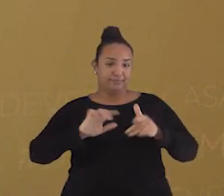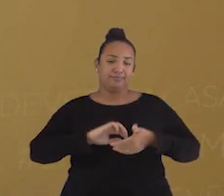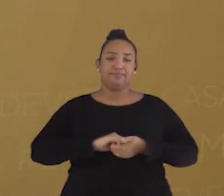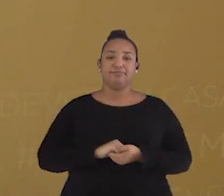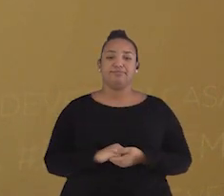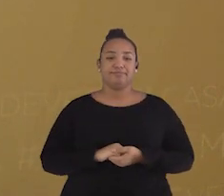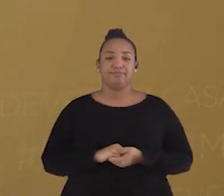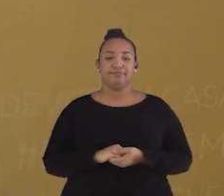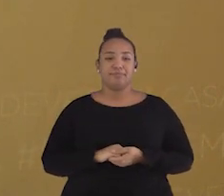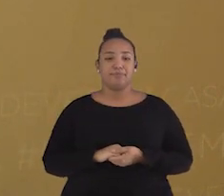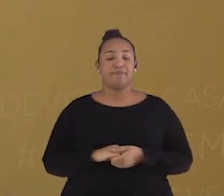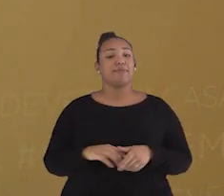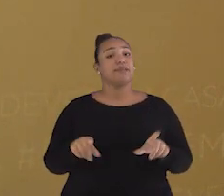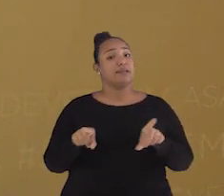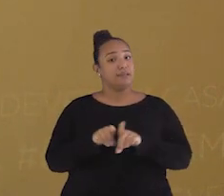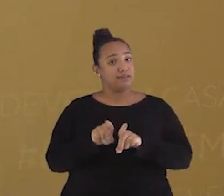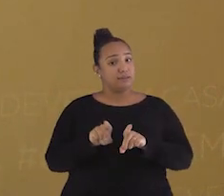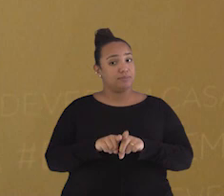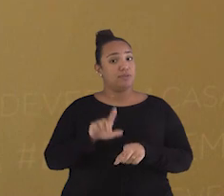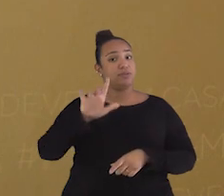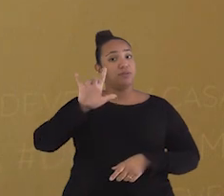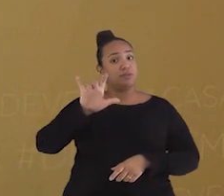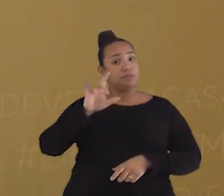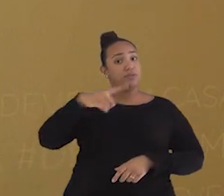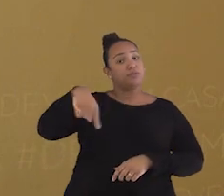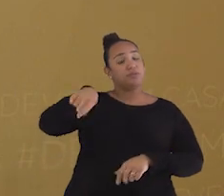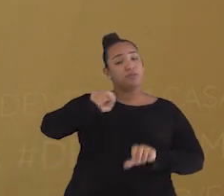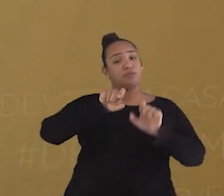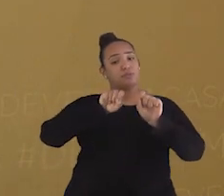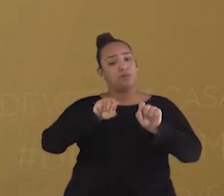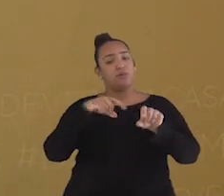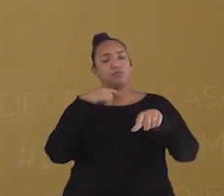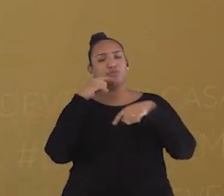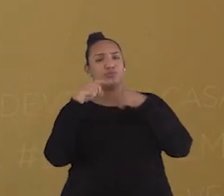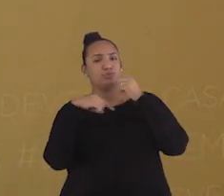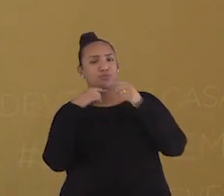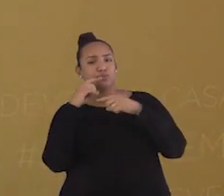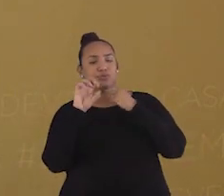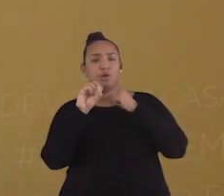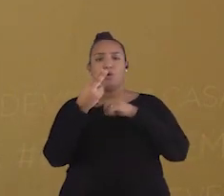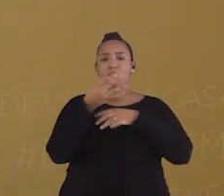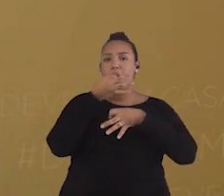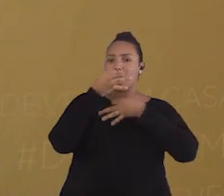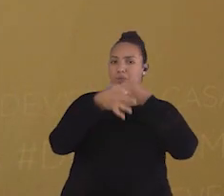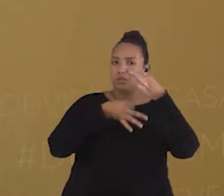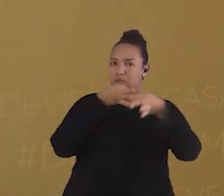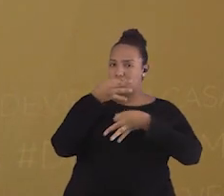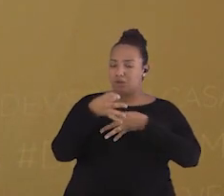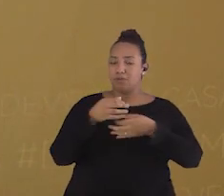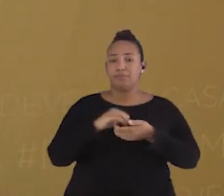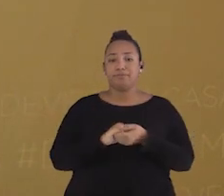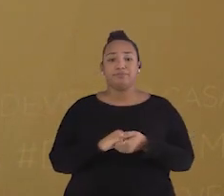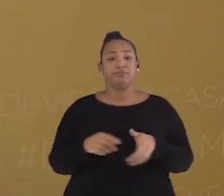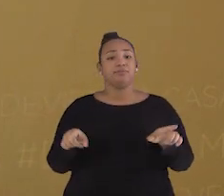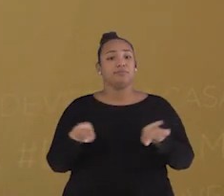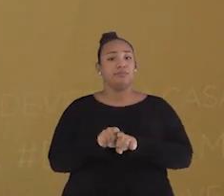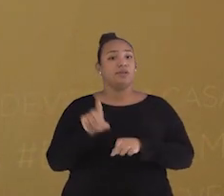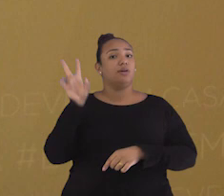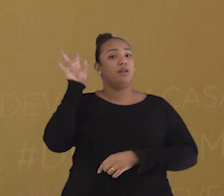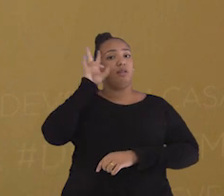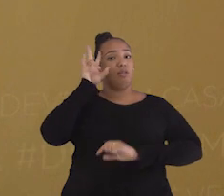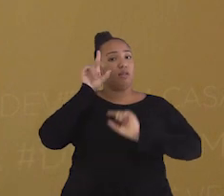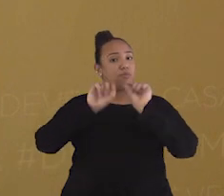casa na TV. Também por lá, você pode nos enviar dúvidas e sugestões sobre a aula. E lembre-se de